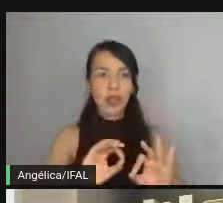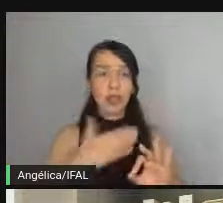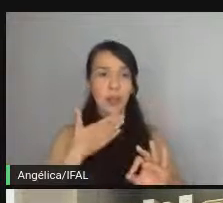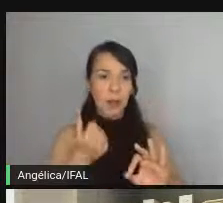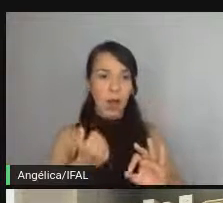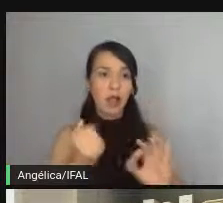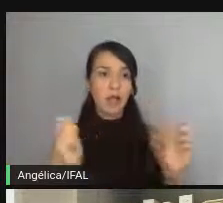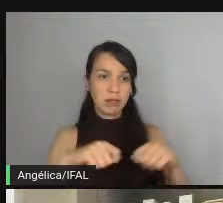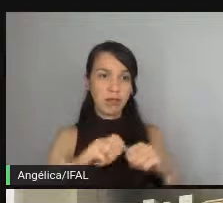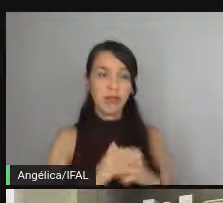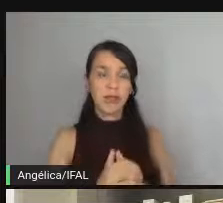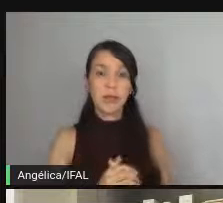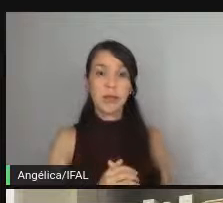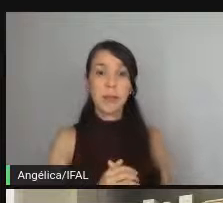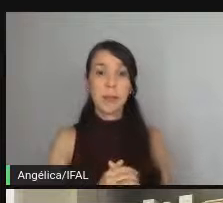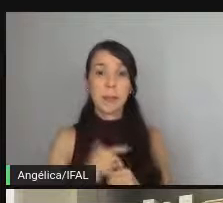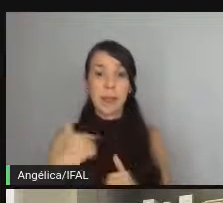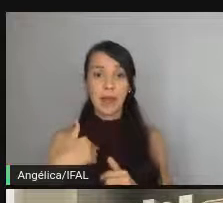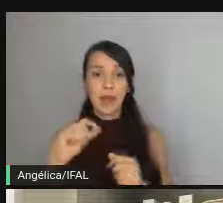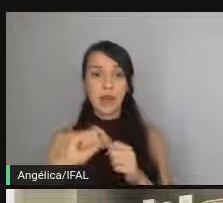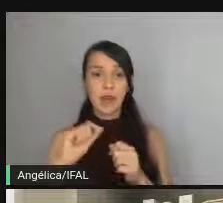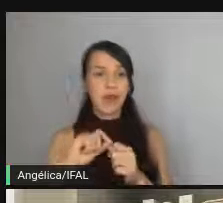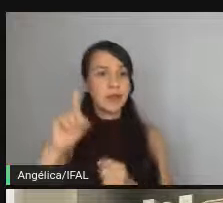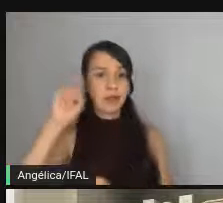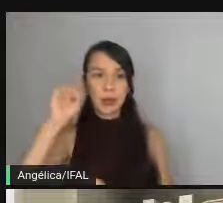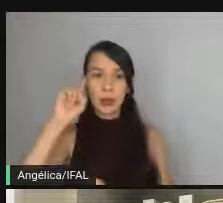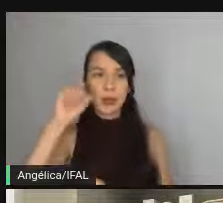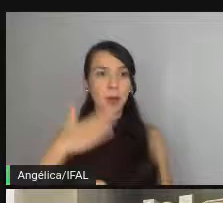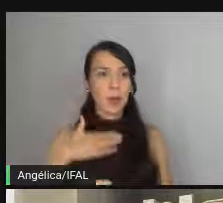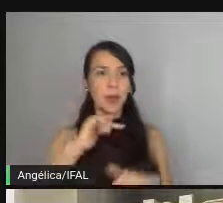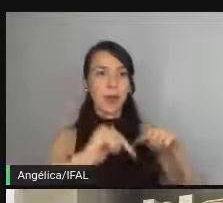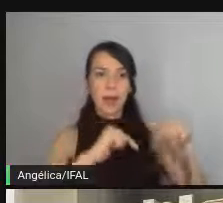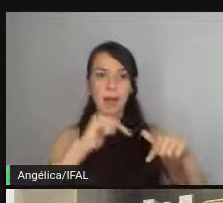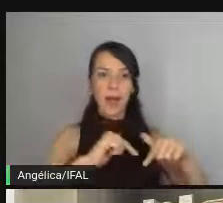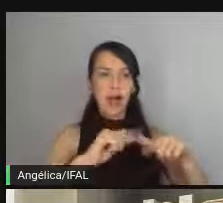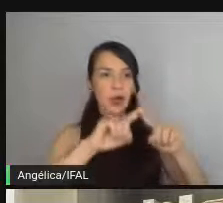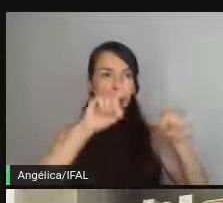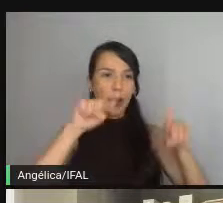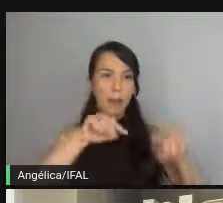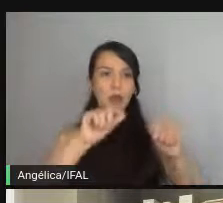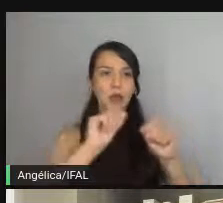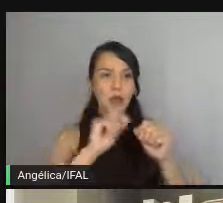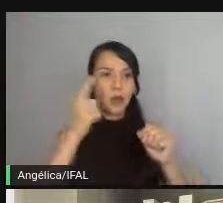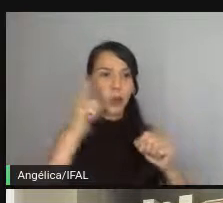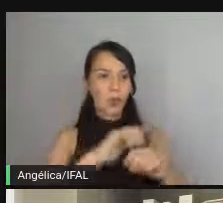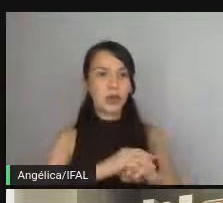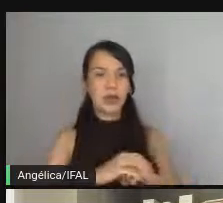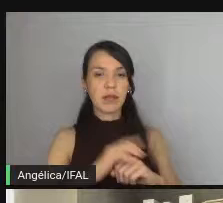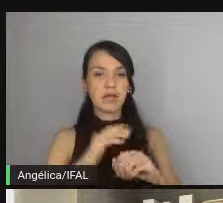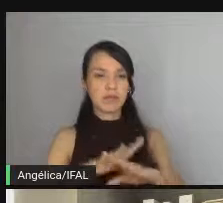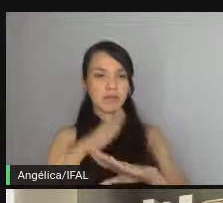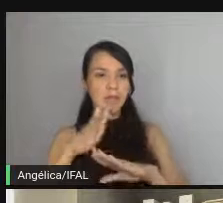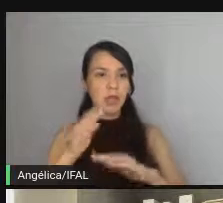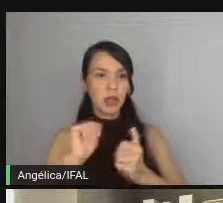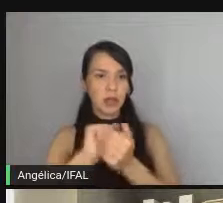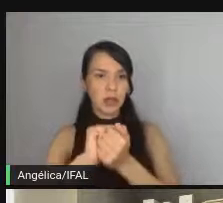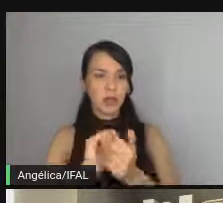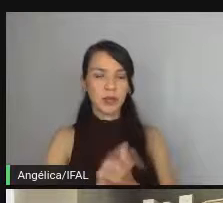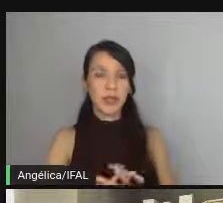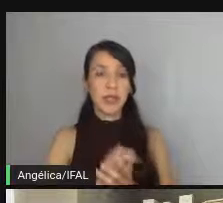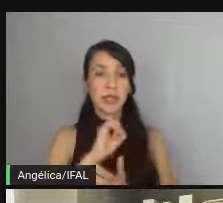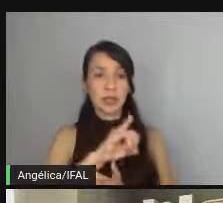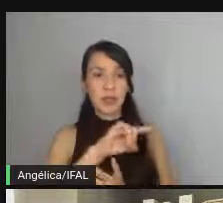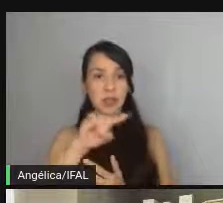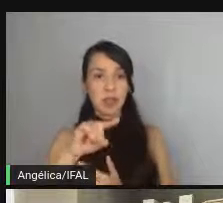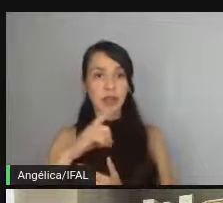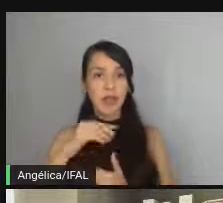forma possível então eu aplico isso diariamente no meu trabalho em qualquer projeto que eu consiga participar se você